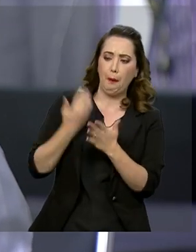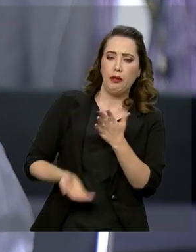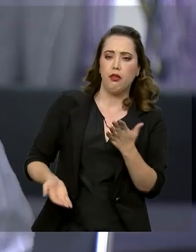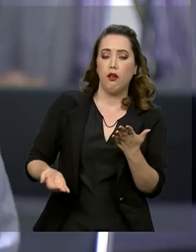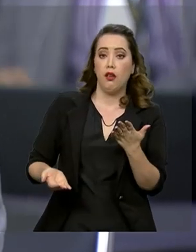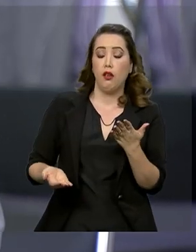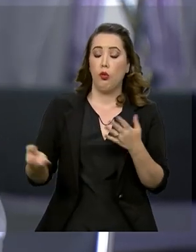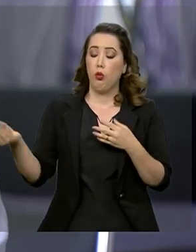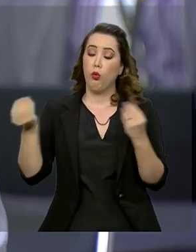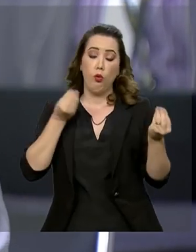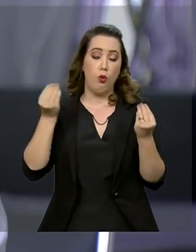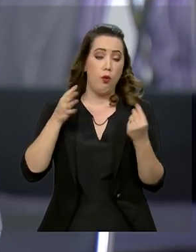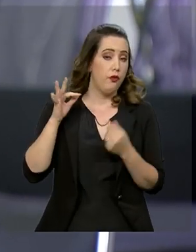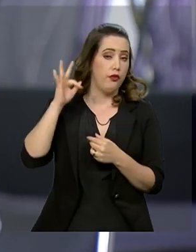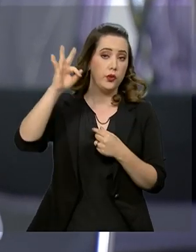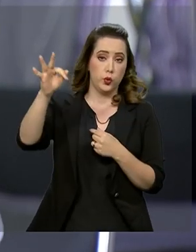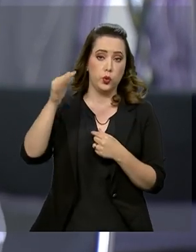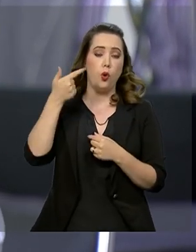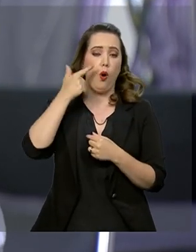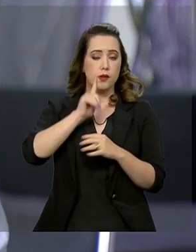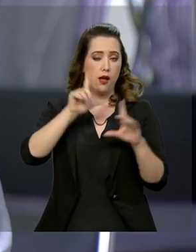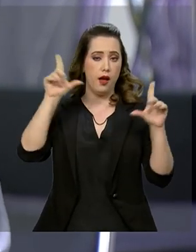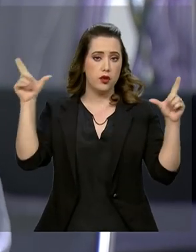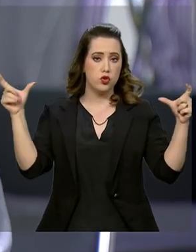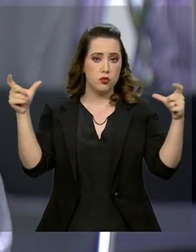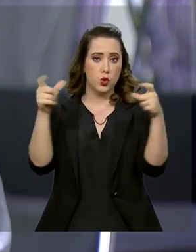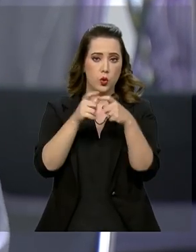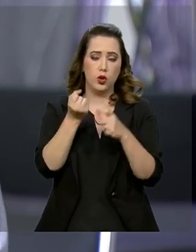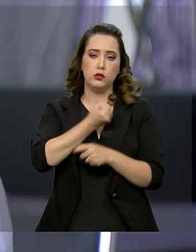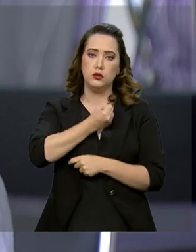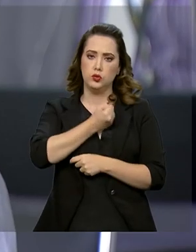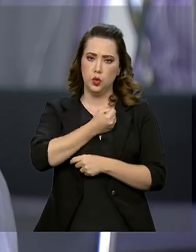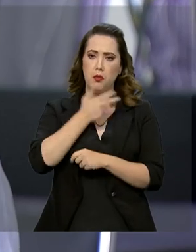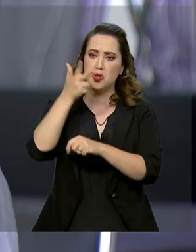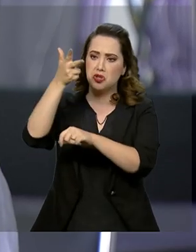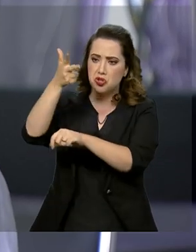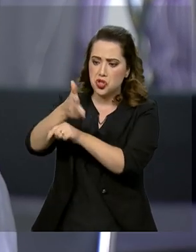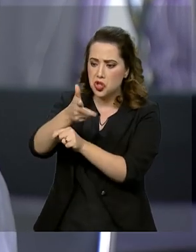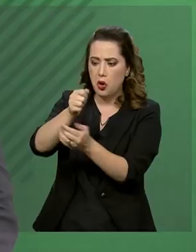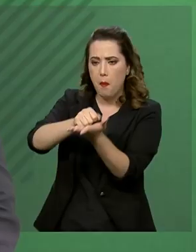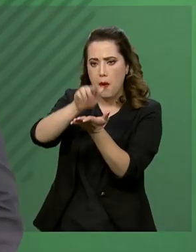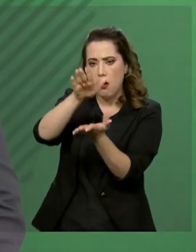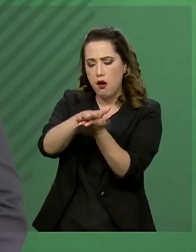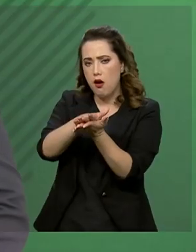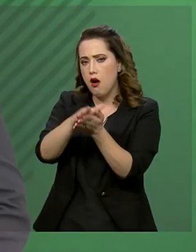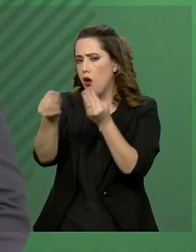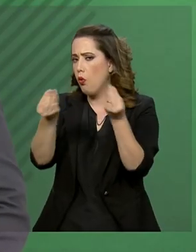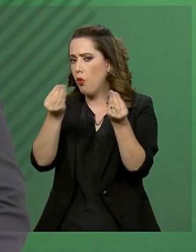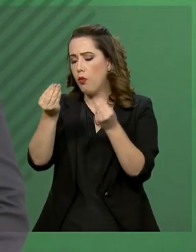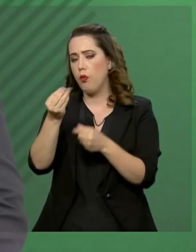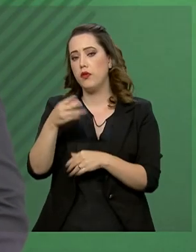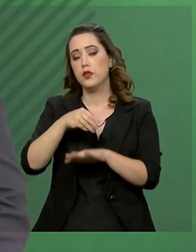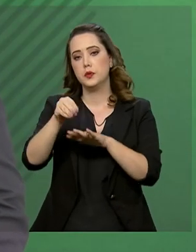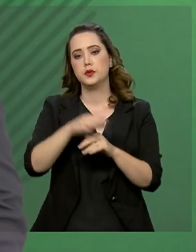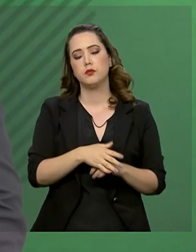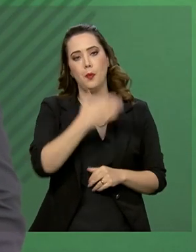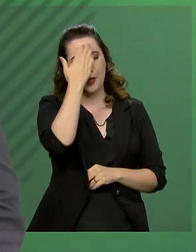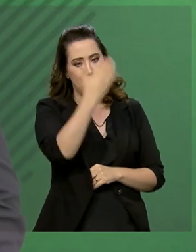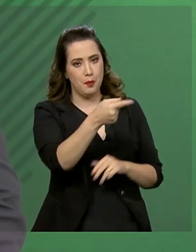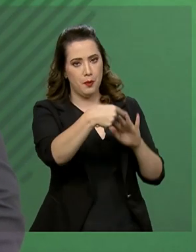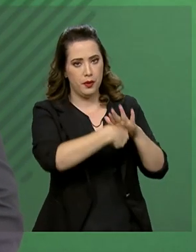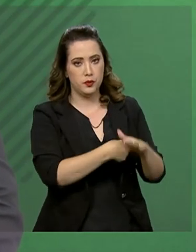talvez? Vai tentar ainda, reduzir ainda mais o número desses radares? O tem essa informação? Obrigado pela sua pergunta. O presidente